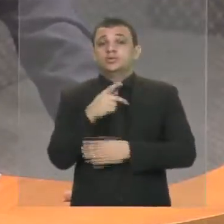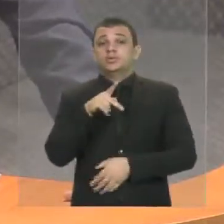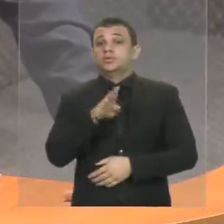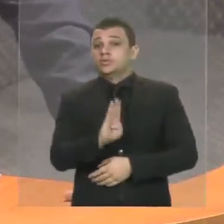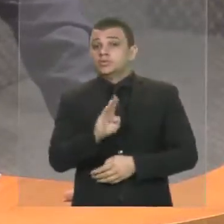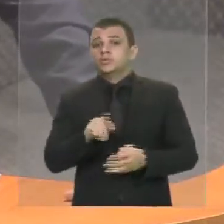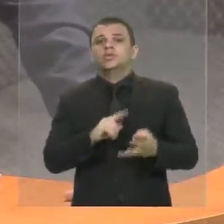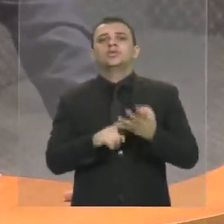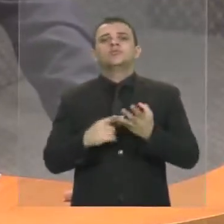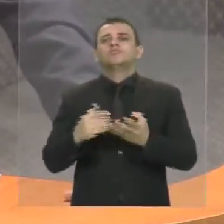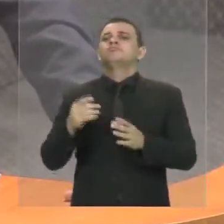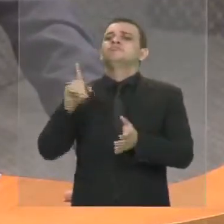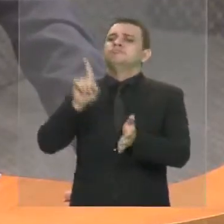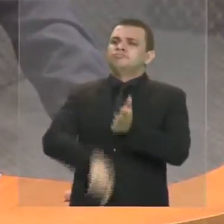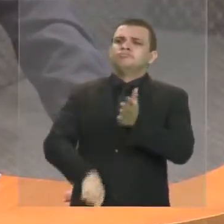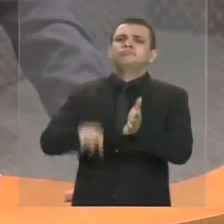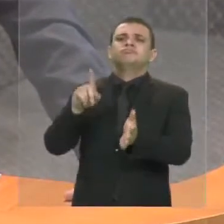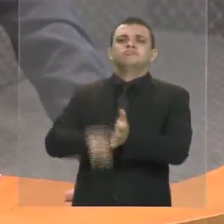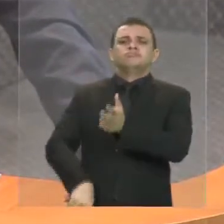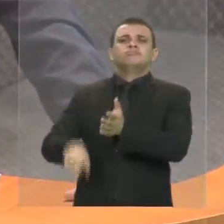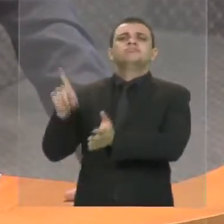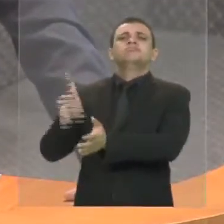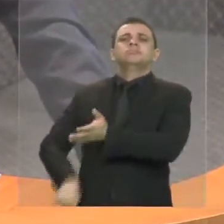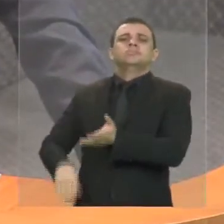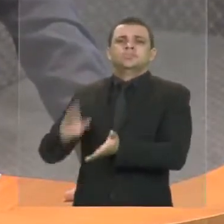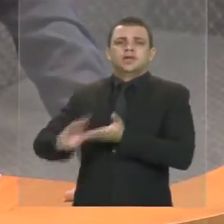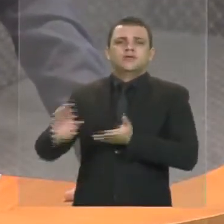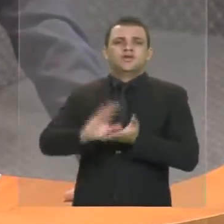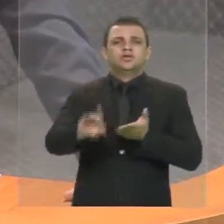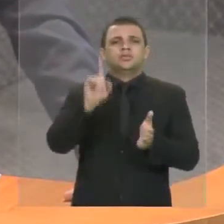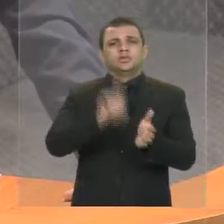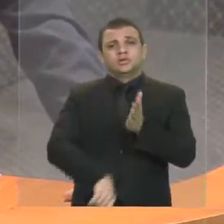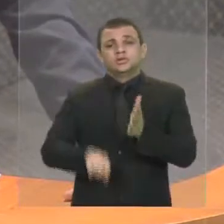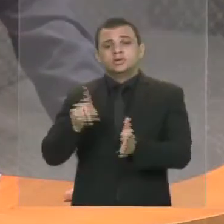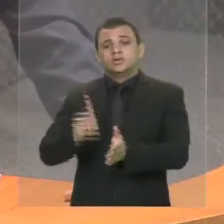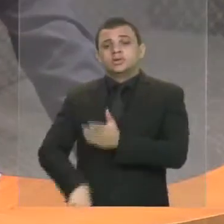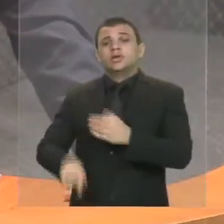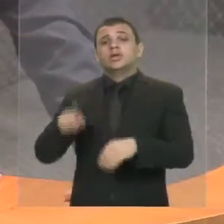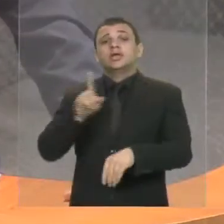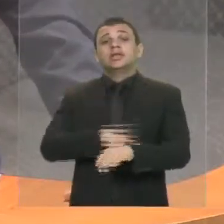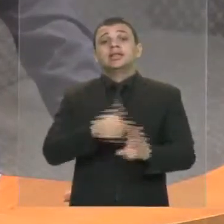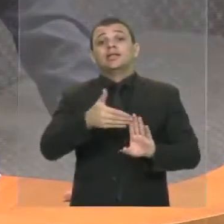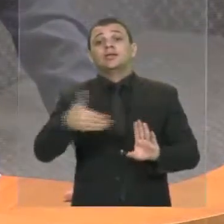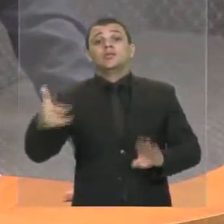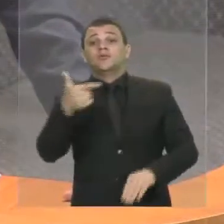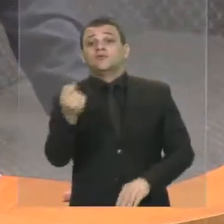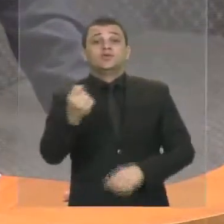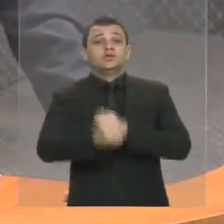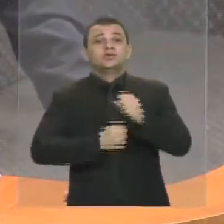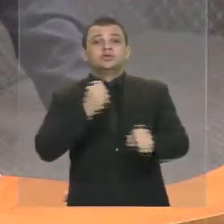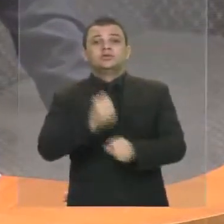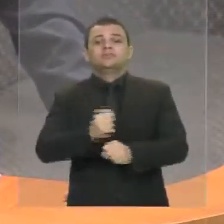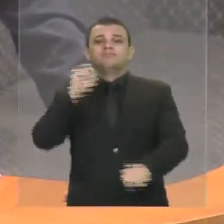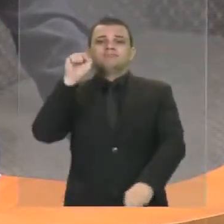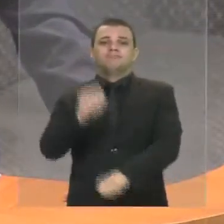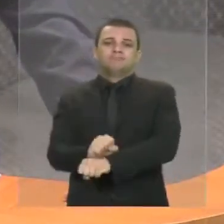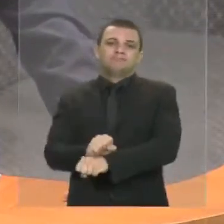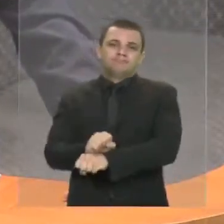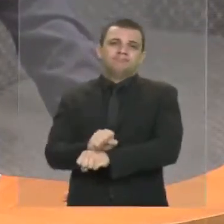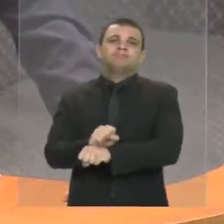afetadas duramente em razão de um congelamento de 20 anos, 20 anos